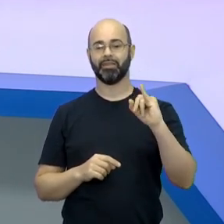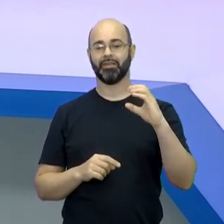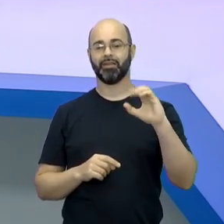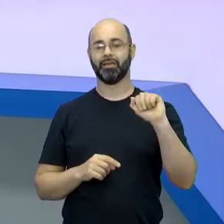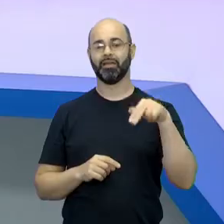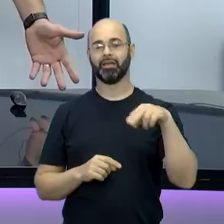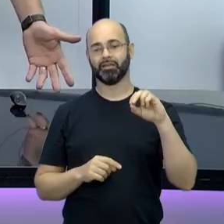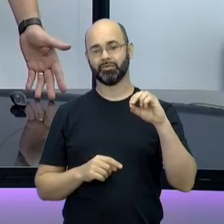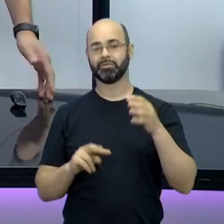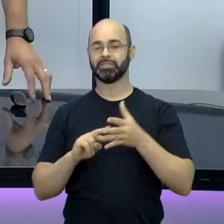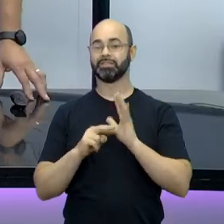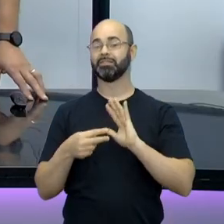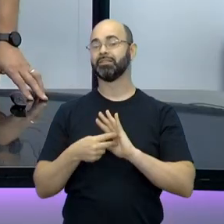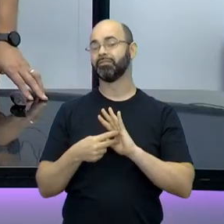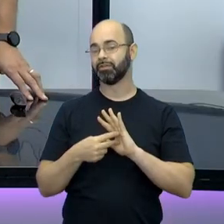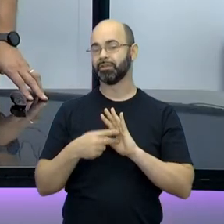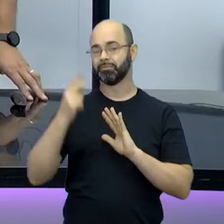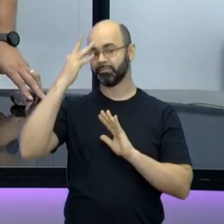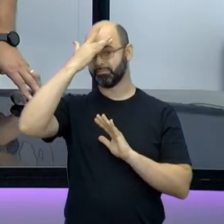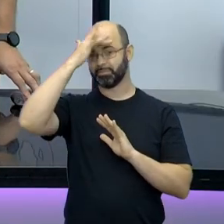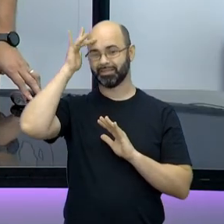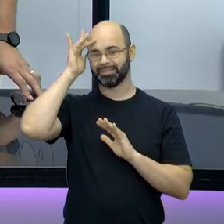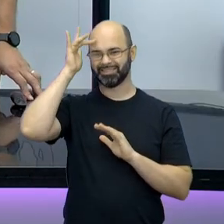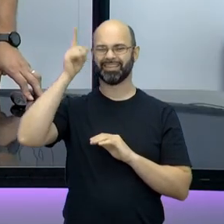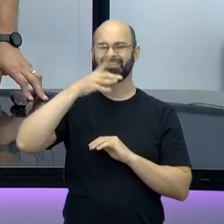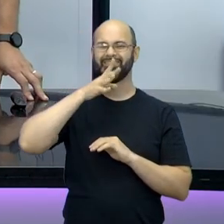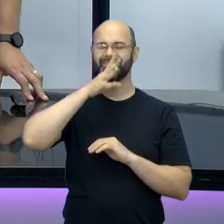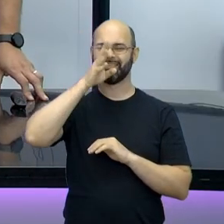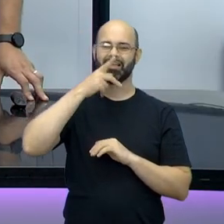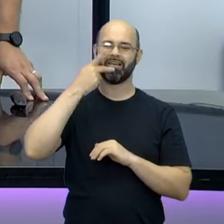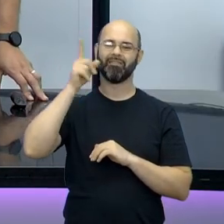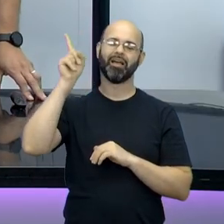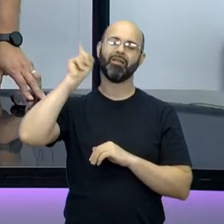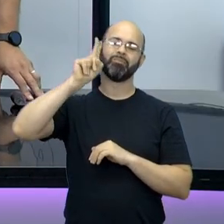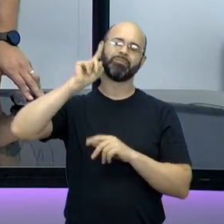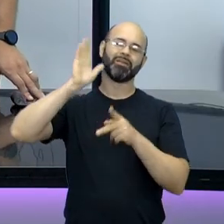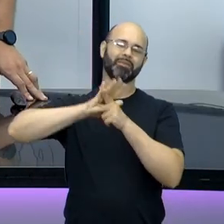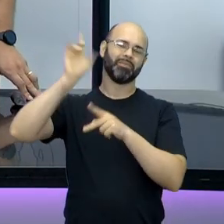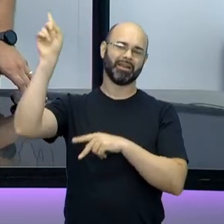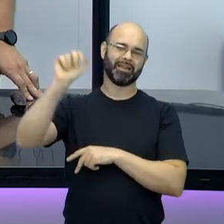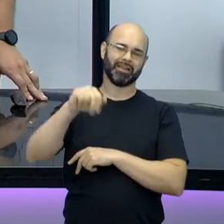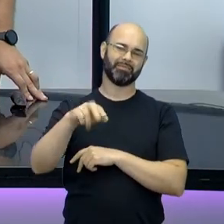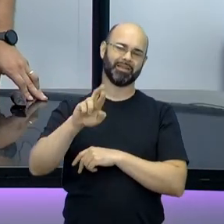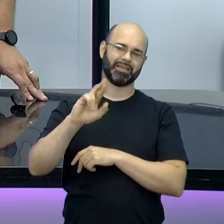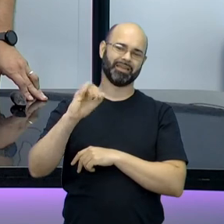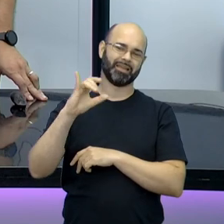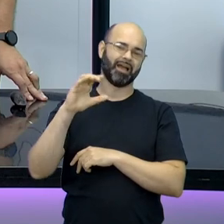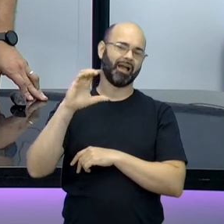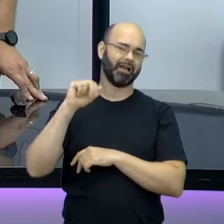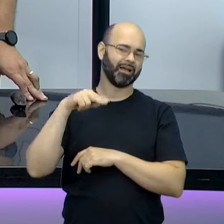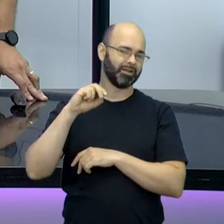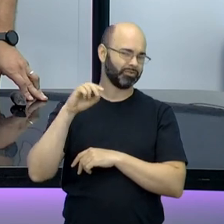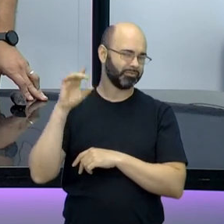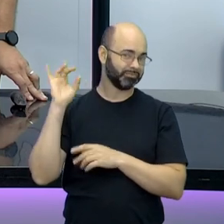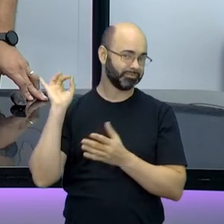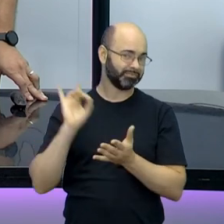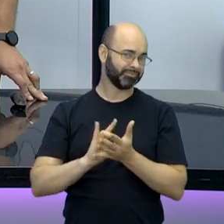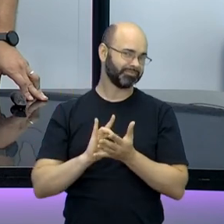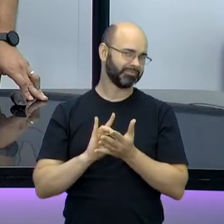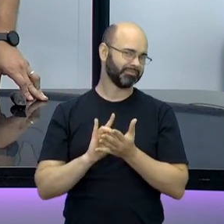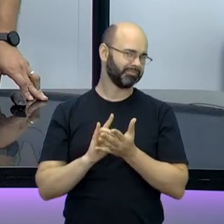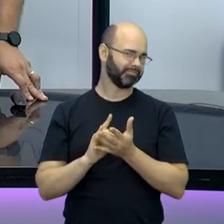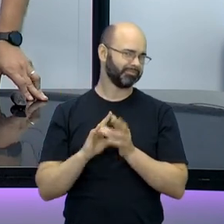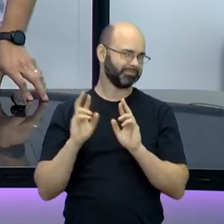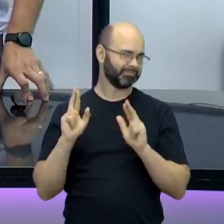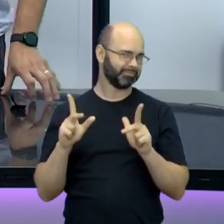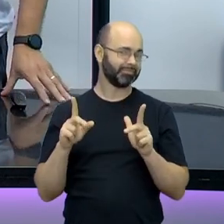O americano é o estadunidense. O norte-americano, o americano do norte. A gente fala norte-americano, mas, por exemplo, em todo lugar, ele é americano.